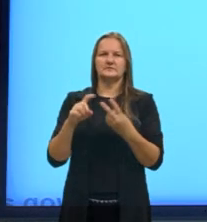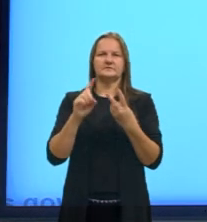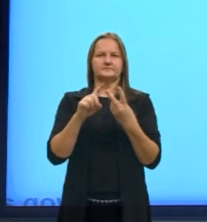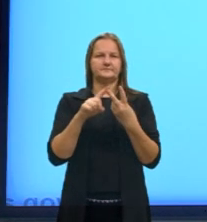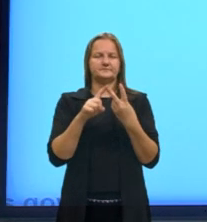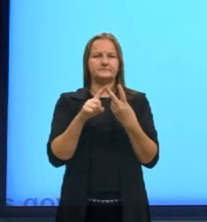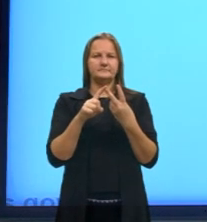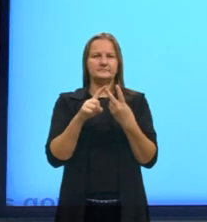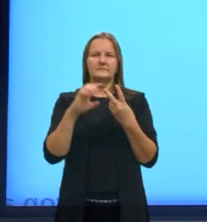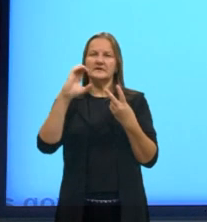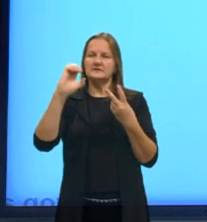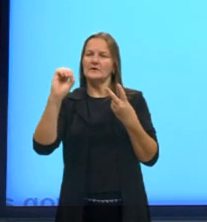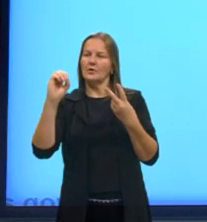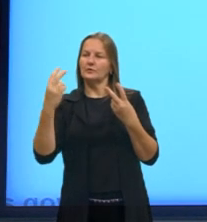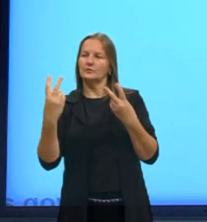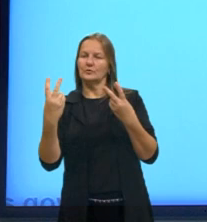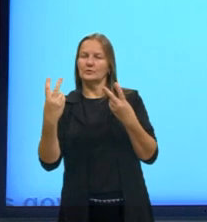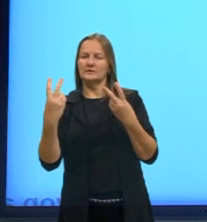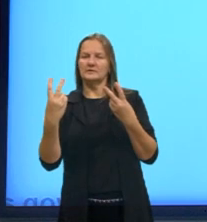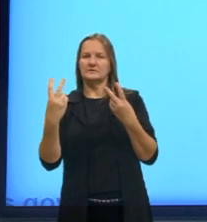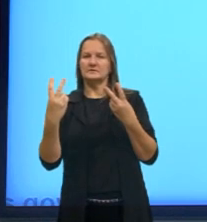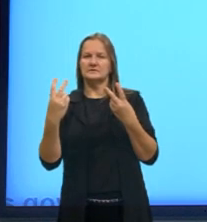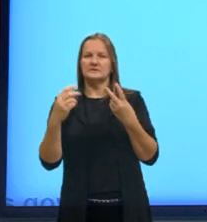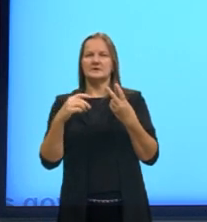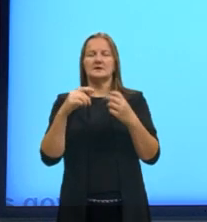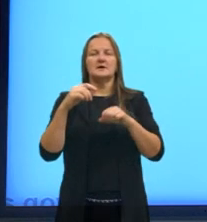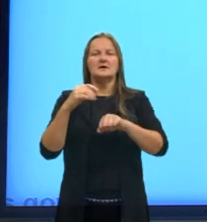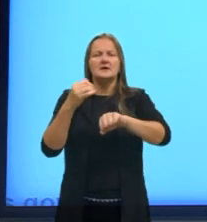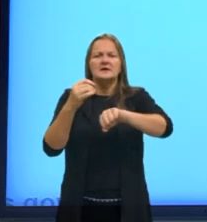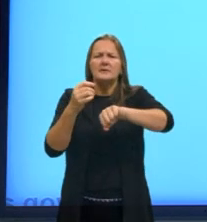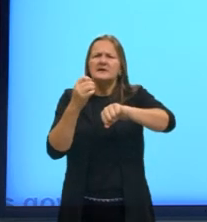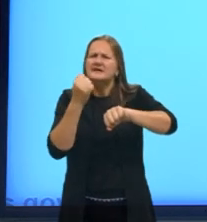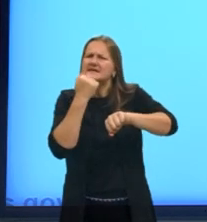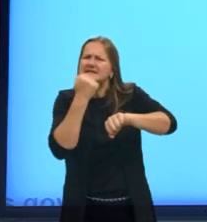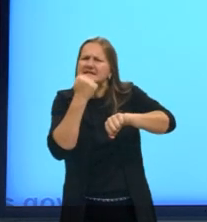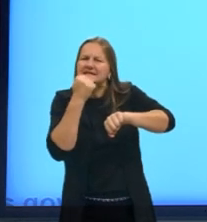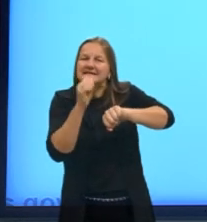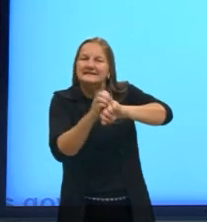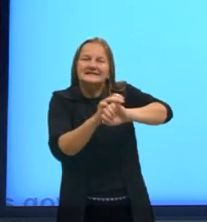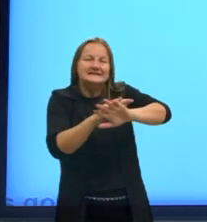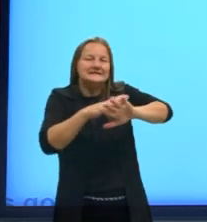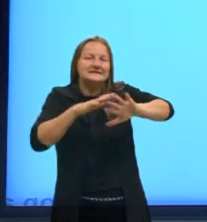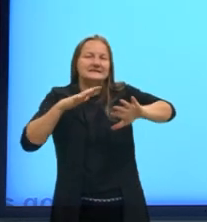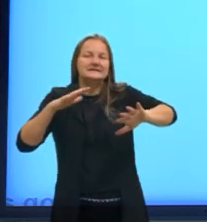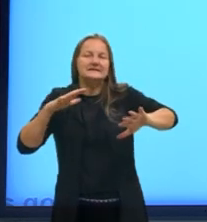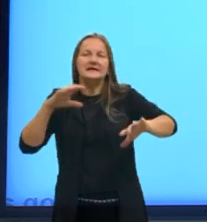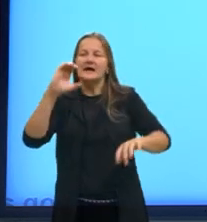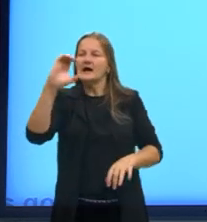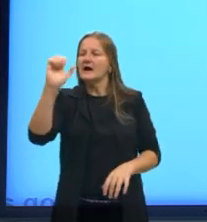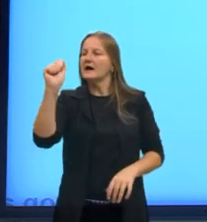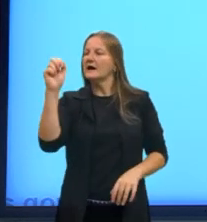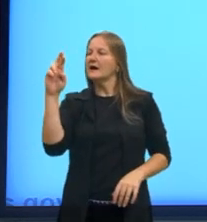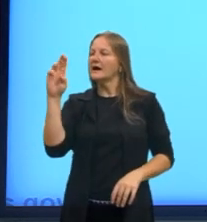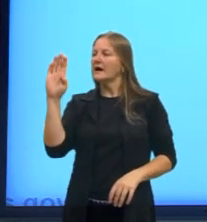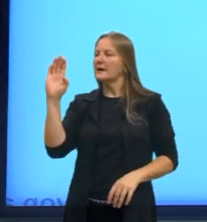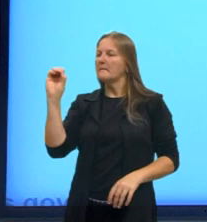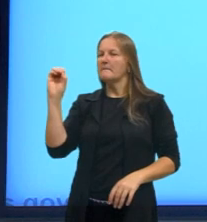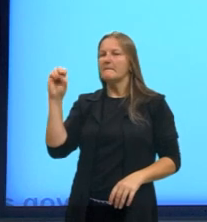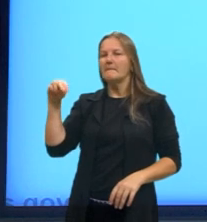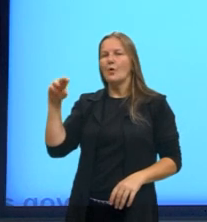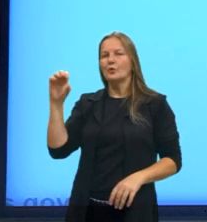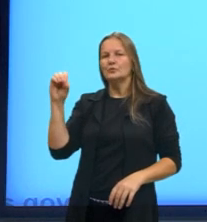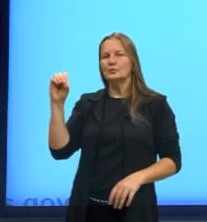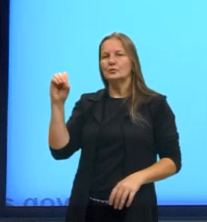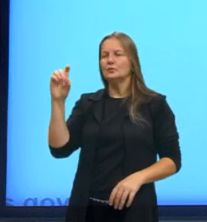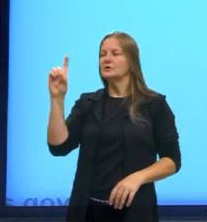deles é formado apenas por um? O diamante é o carbono, né? Carbono e diamante, se nós lembrarmos lá dos elementos